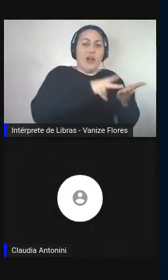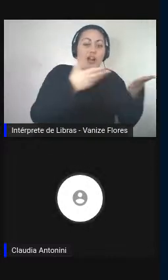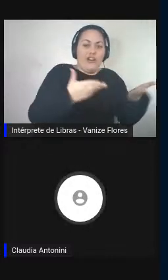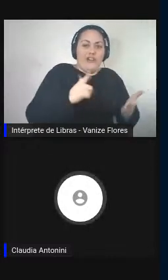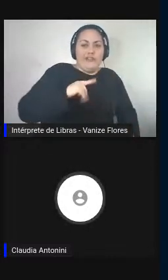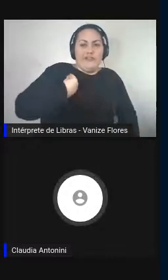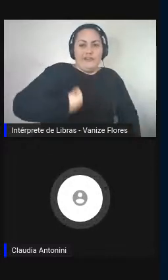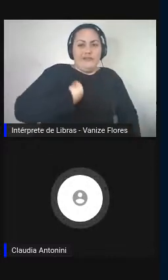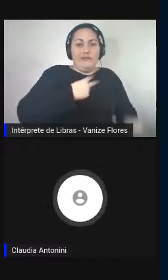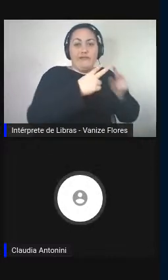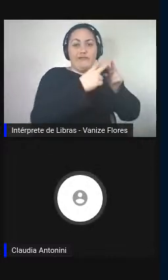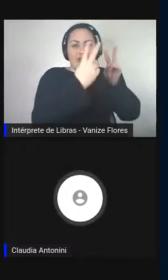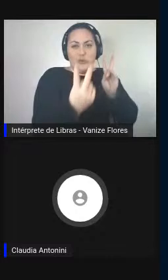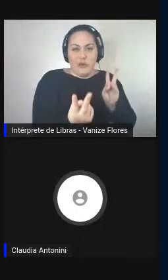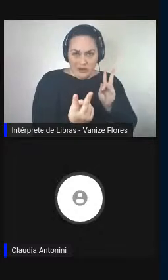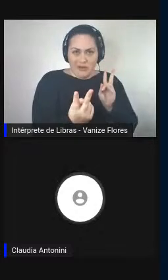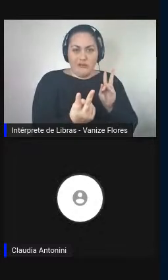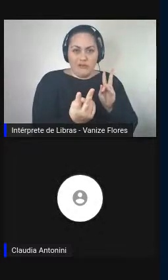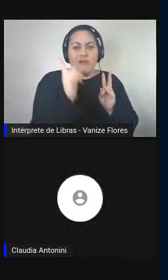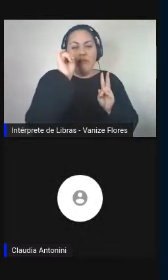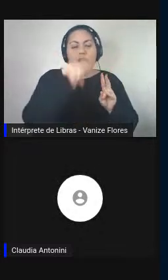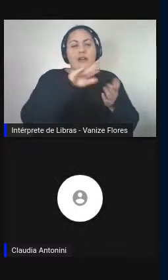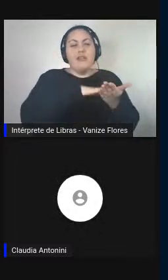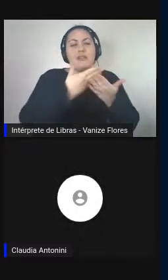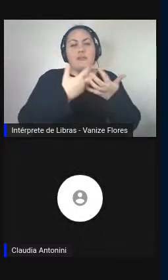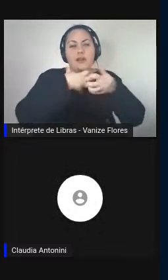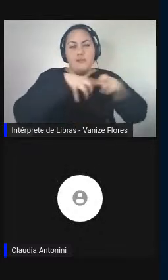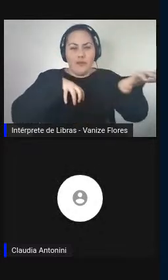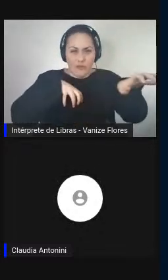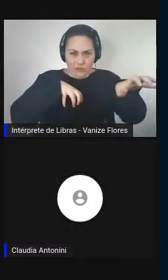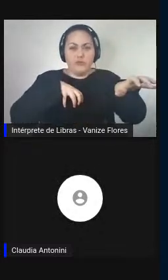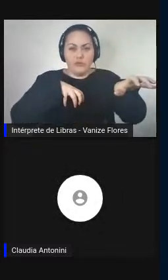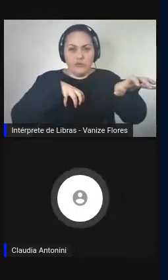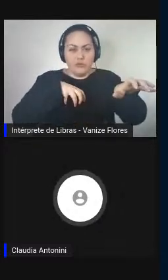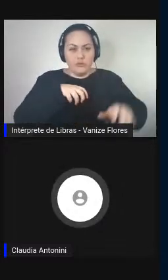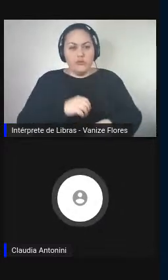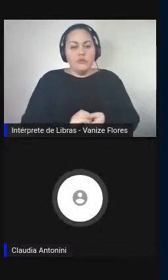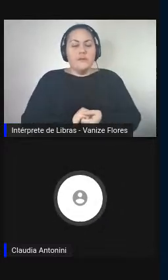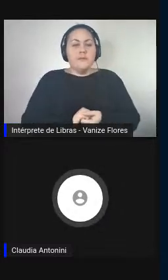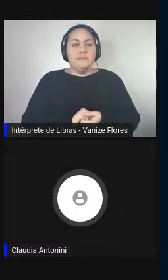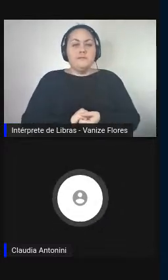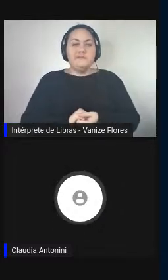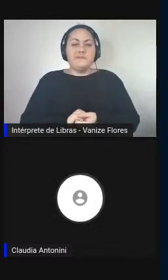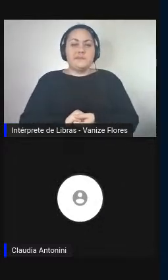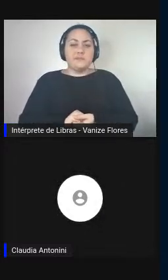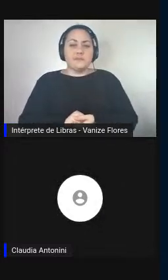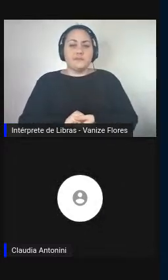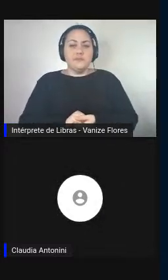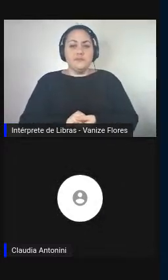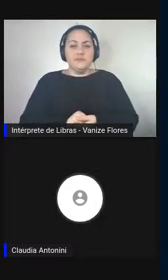a interpretação remota, e, ao meu ver,